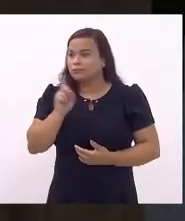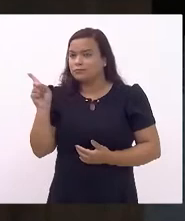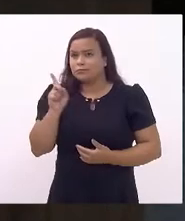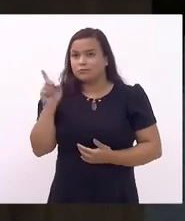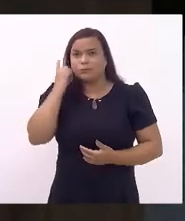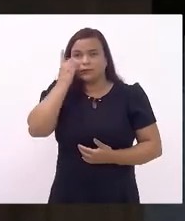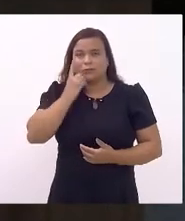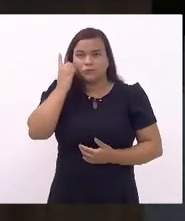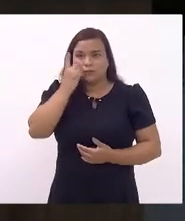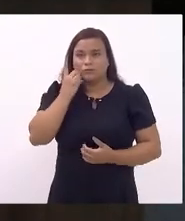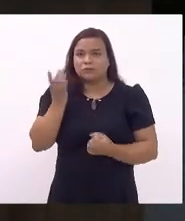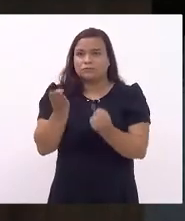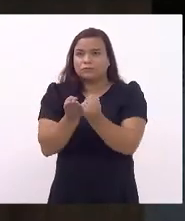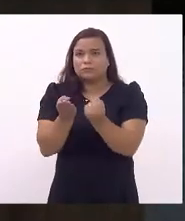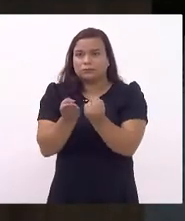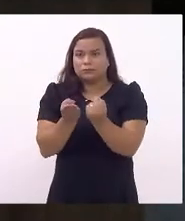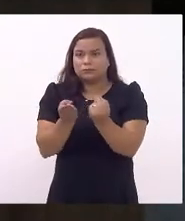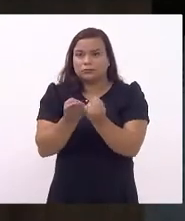está alegando